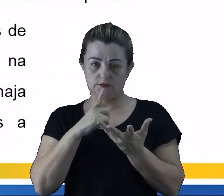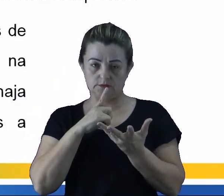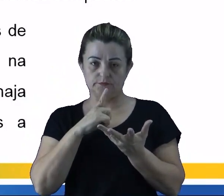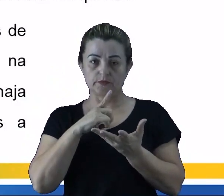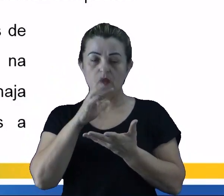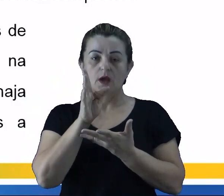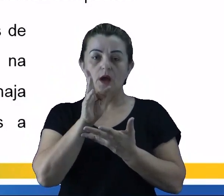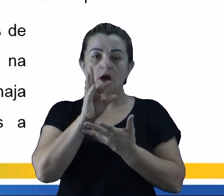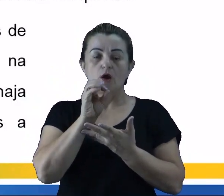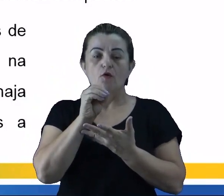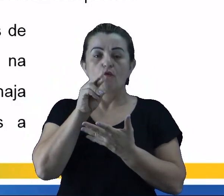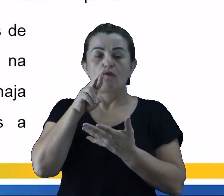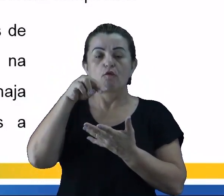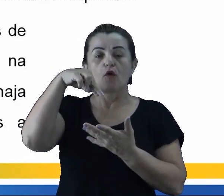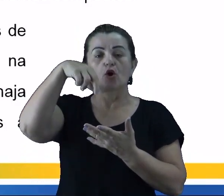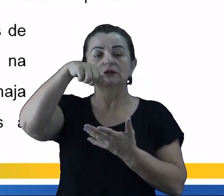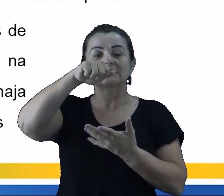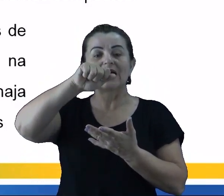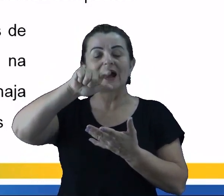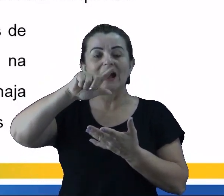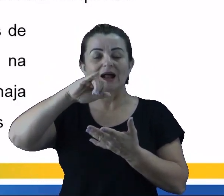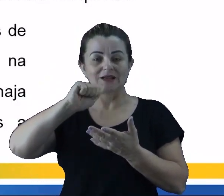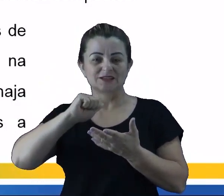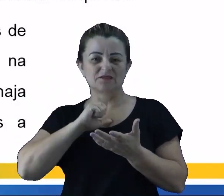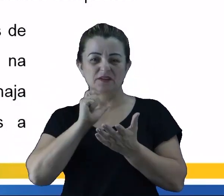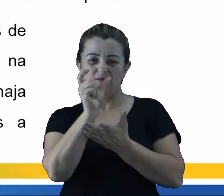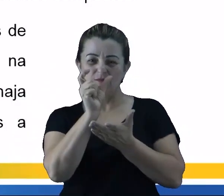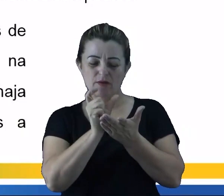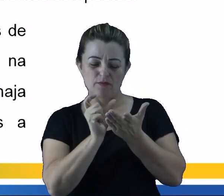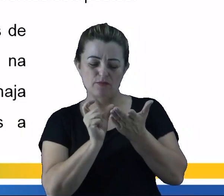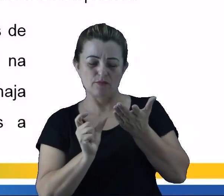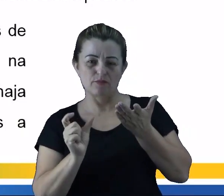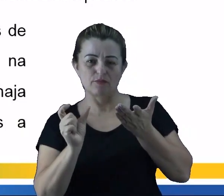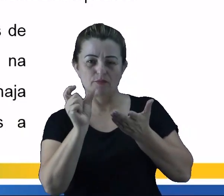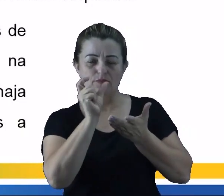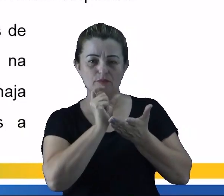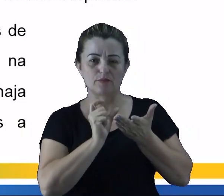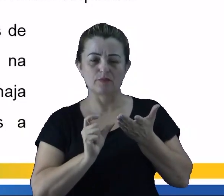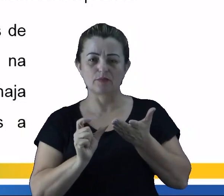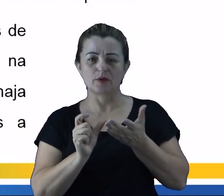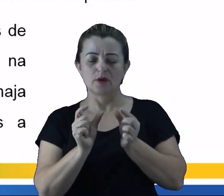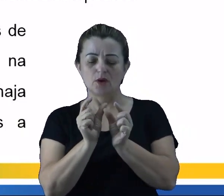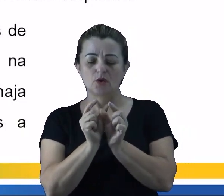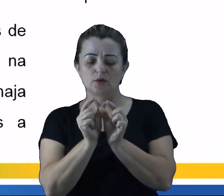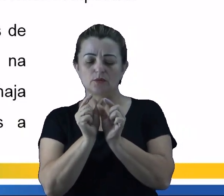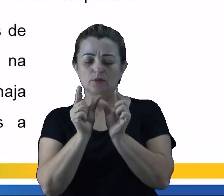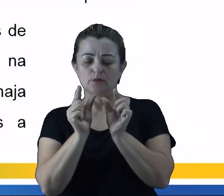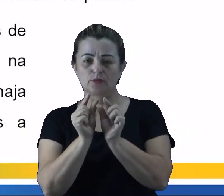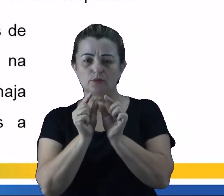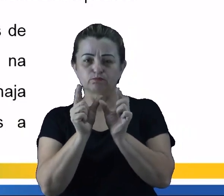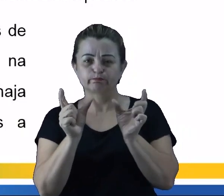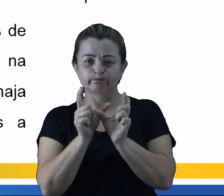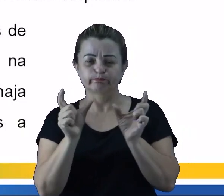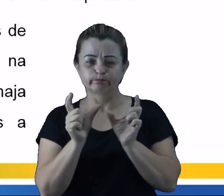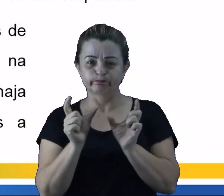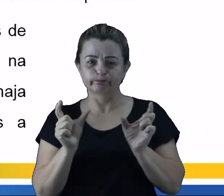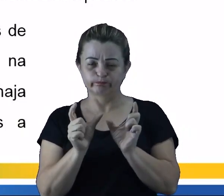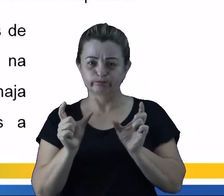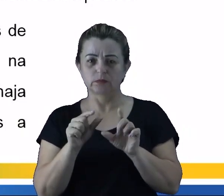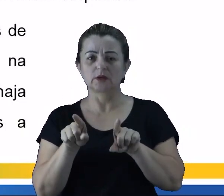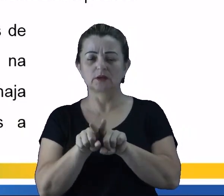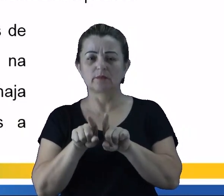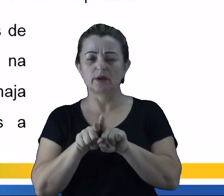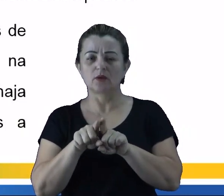dentro do petróleo, a gente vai ter várias moléculas de hidrocarboneto com tamanhos e temperaturas de ebulições